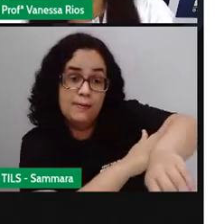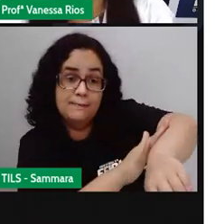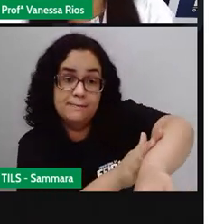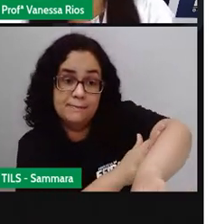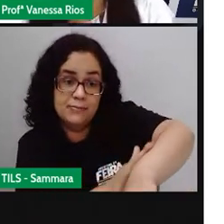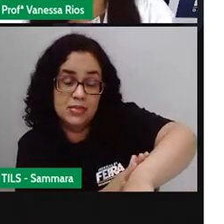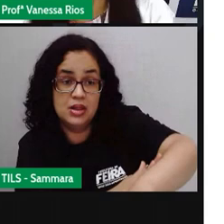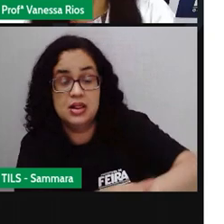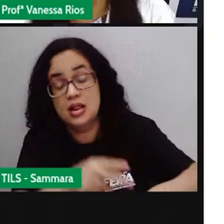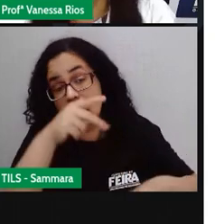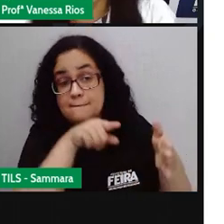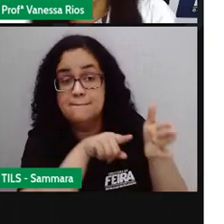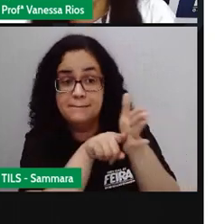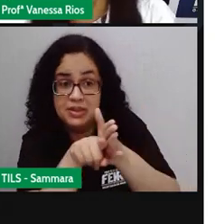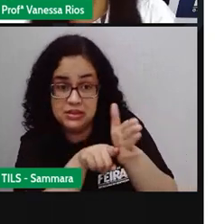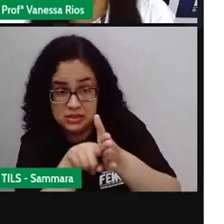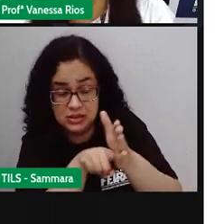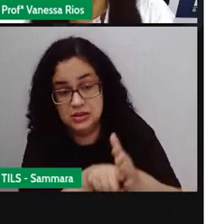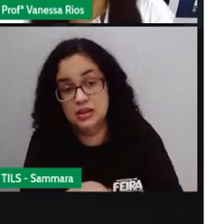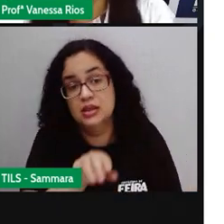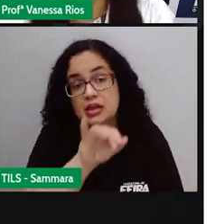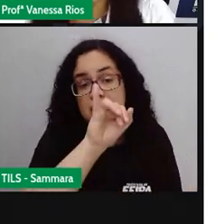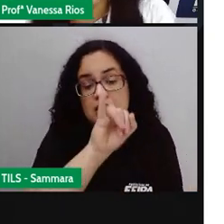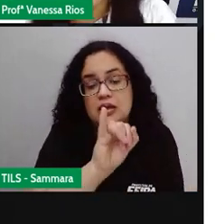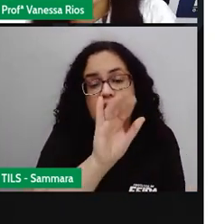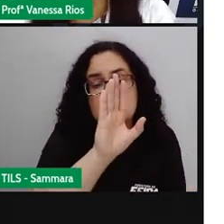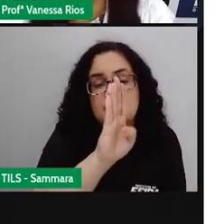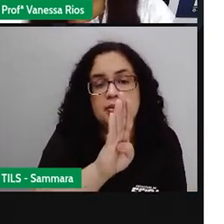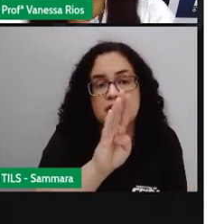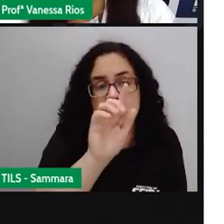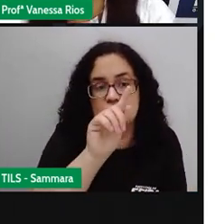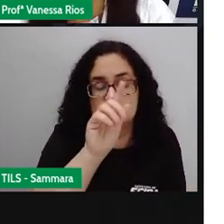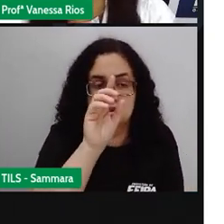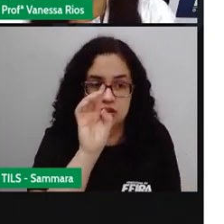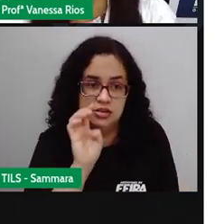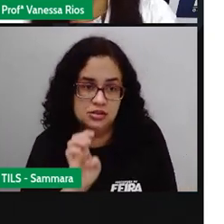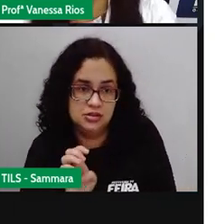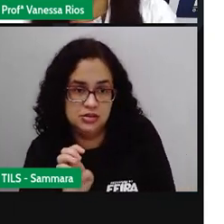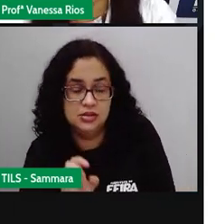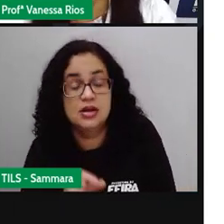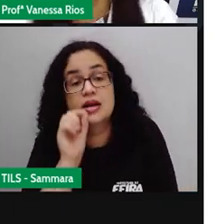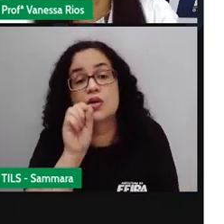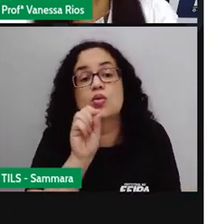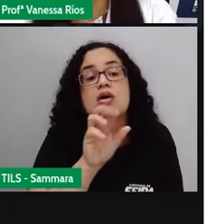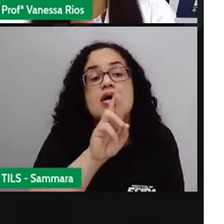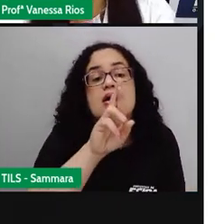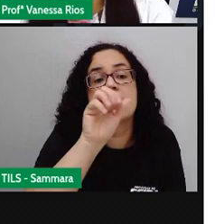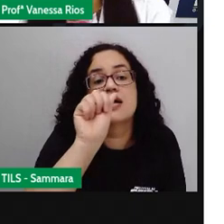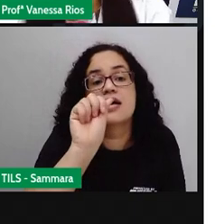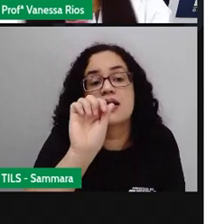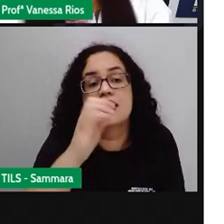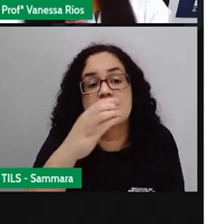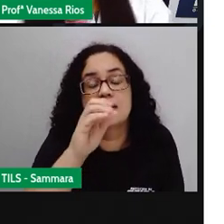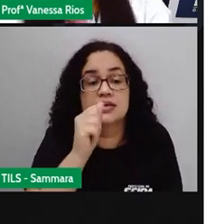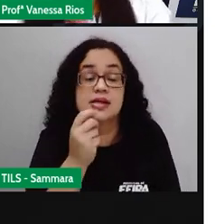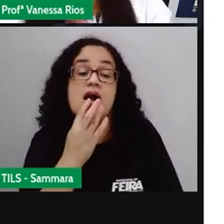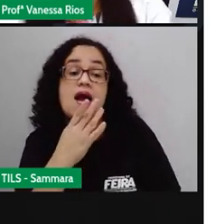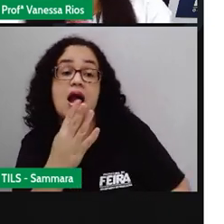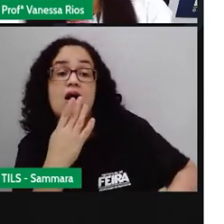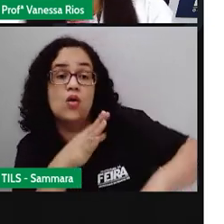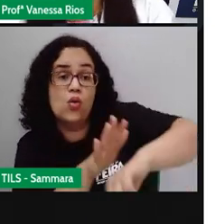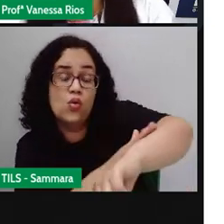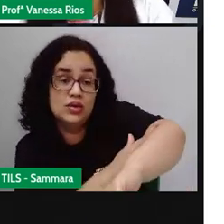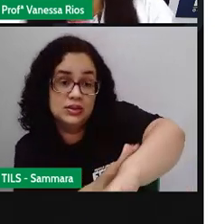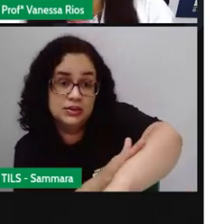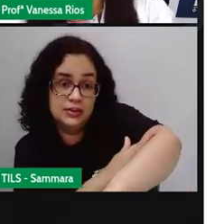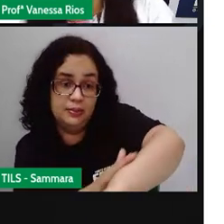tanto que nas pesquisas aí do IBGE, né, quando faz o censo, a definição de raça está associada à cor da pele.